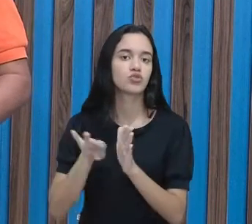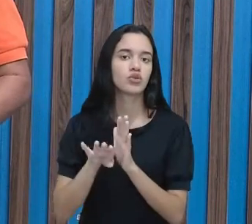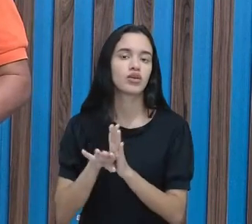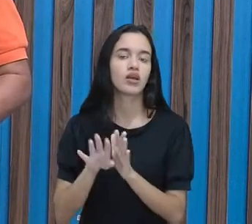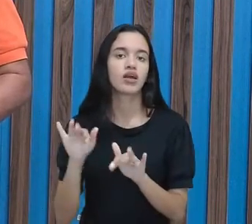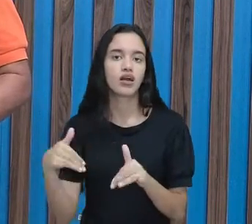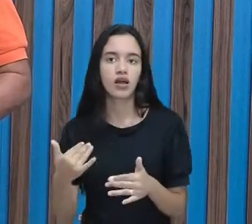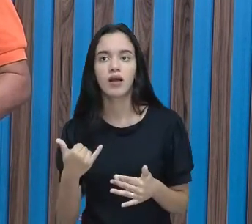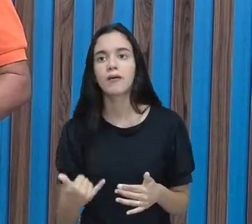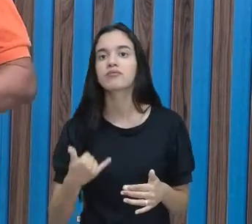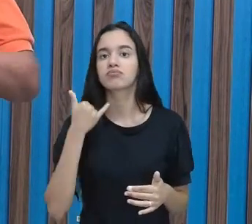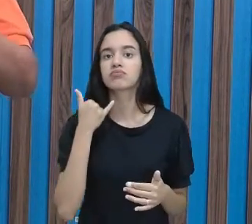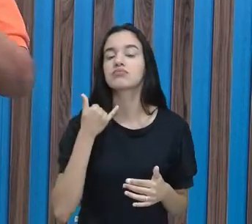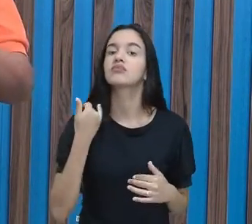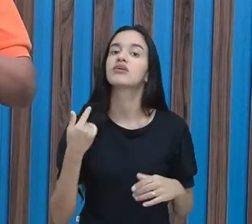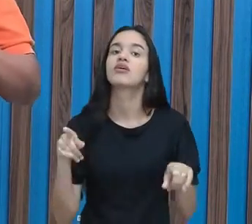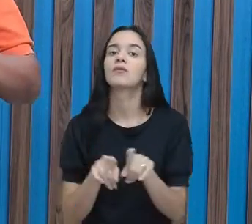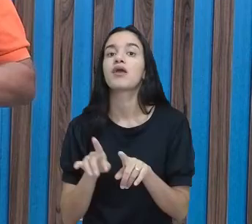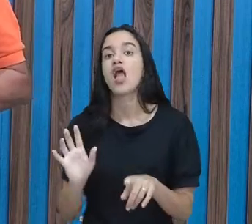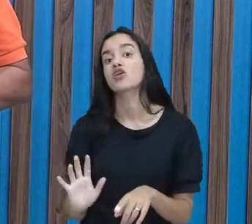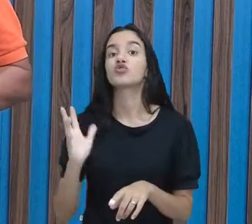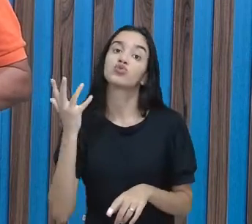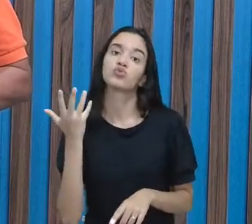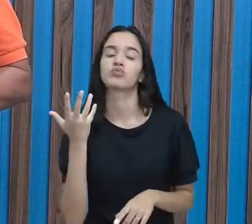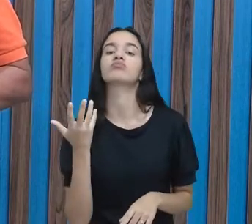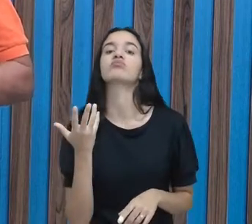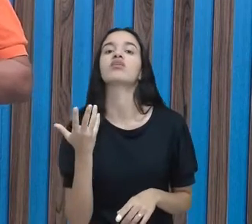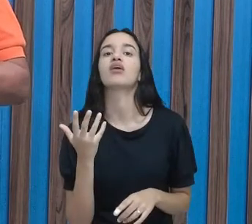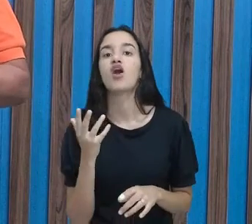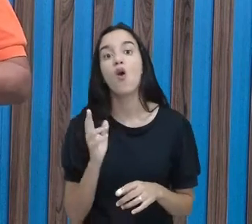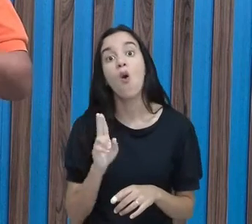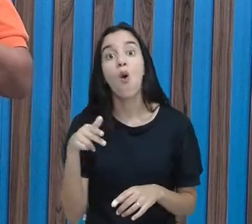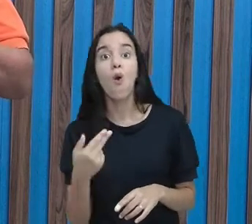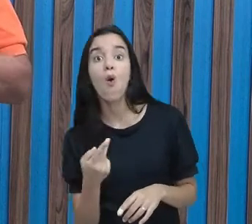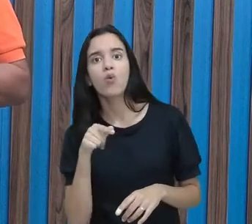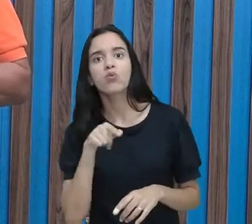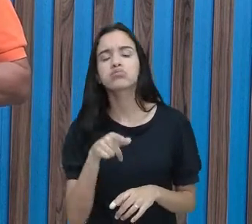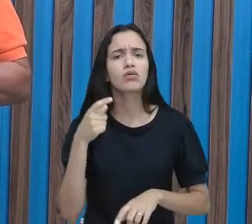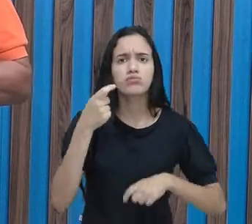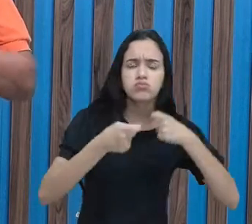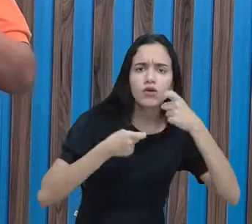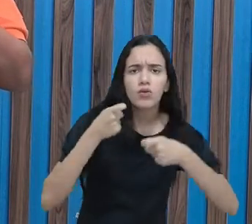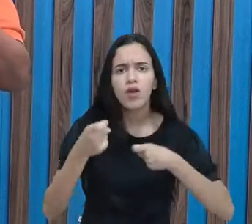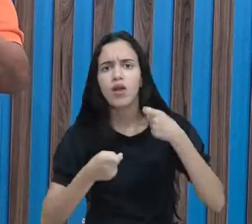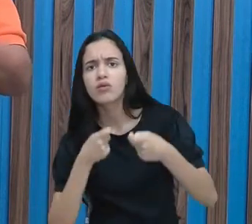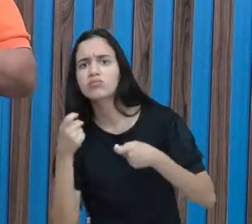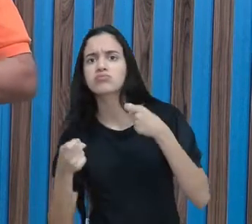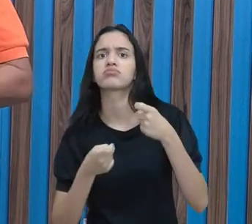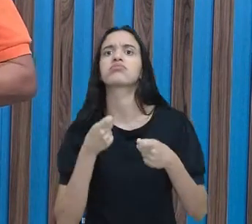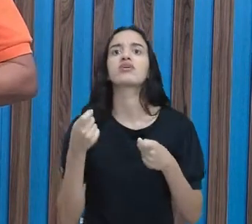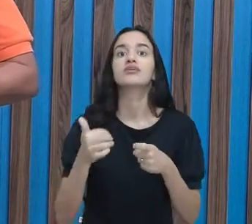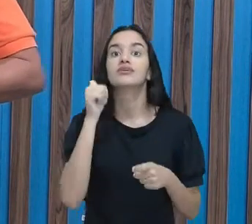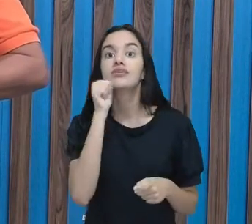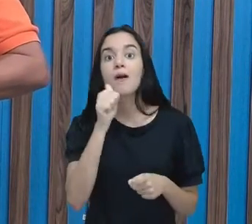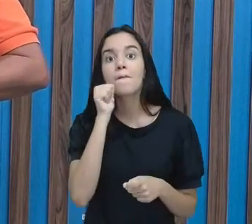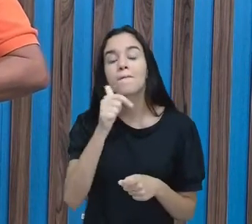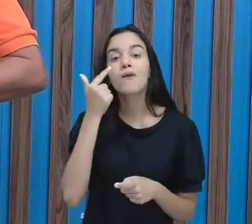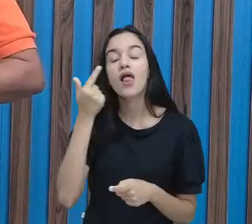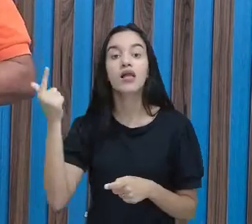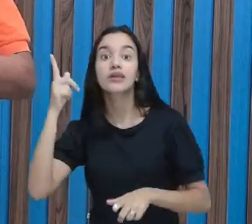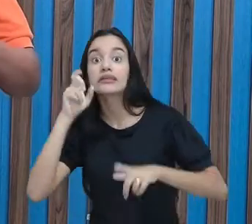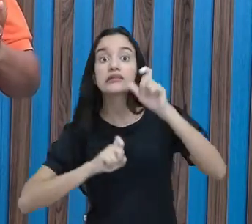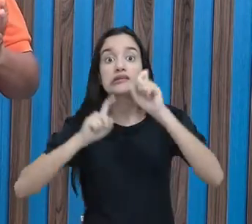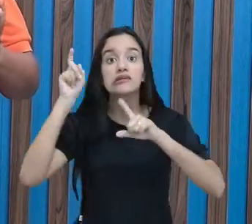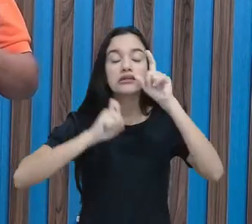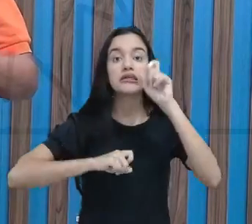com quem tem que conversar. Eu resolvo o que tenho que resolver. Ou você ficou tão preocupado quanto essa mulher que está aí com essa expressão